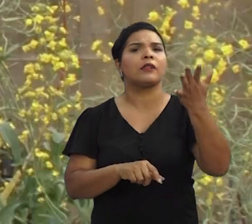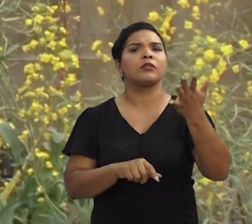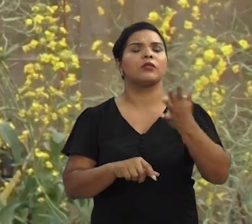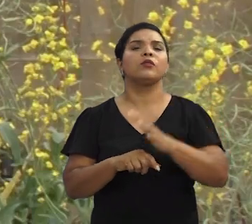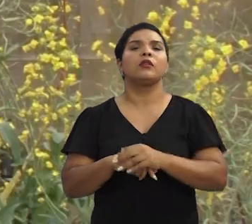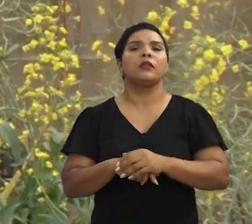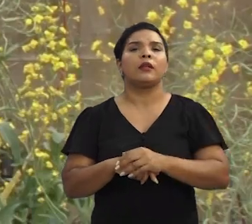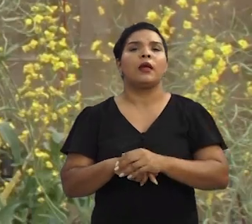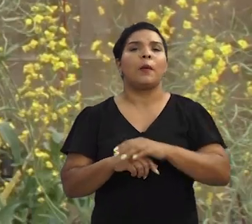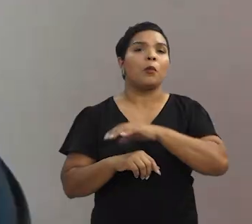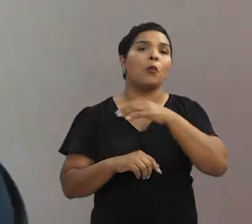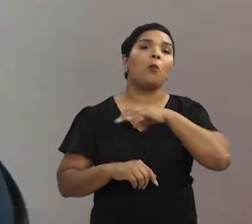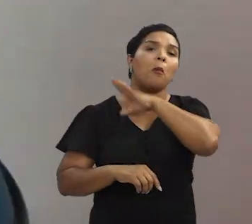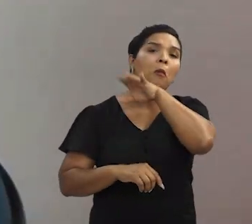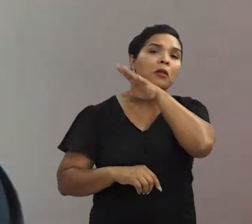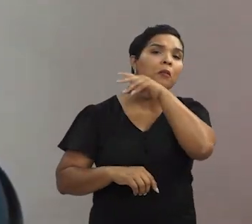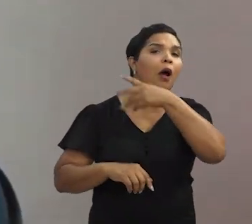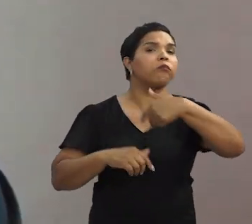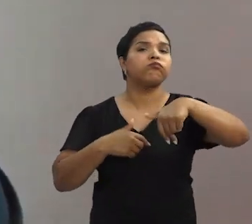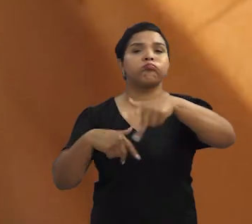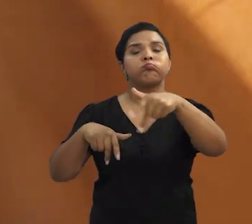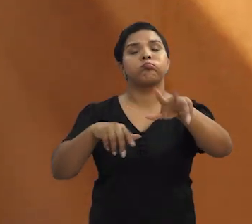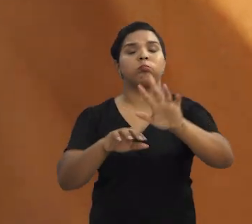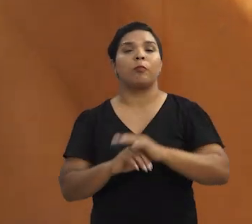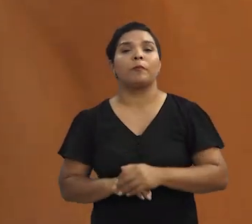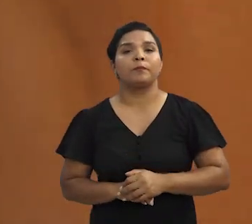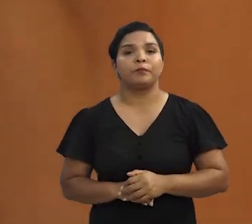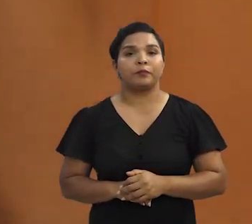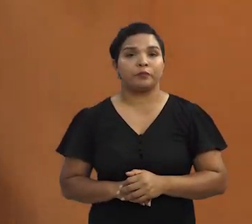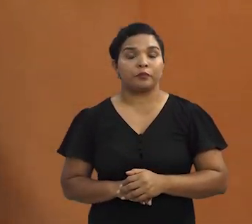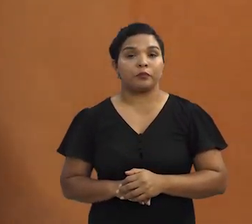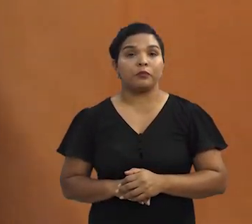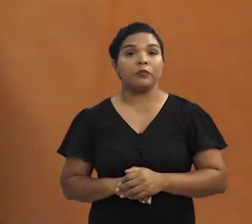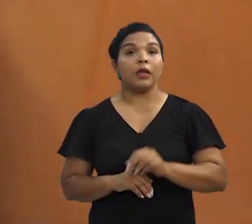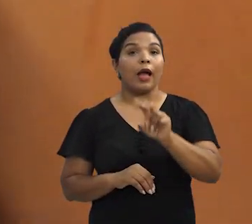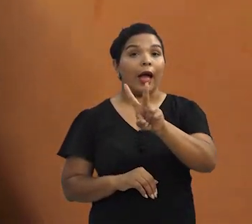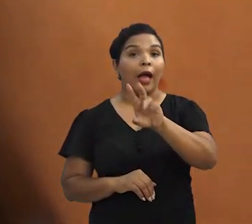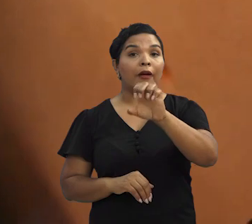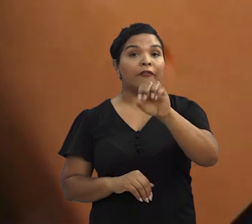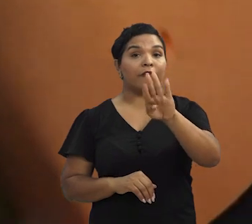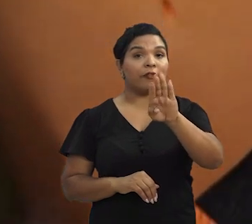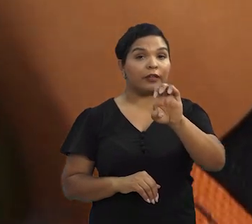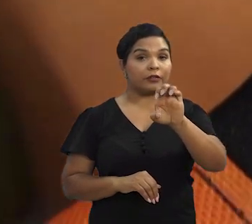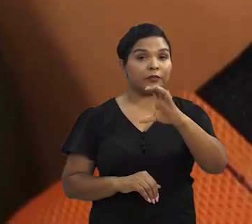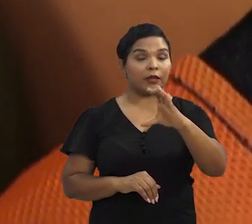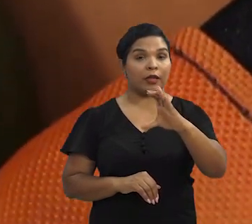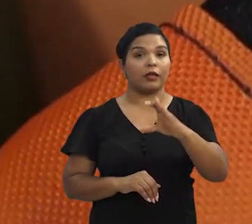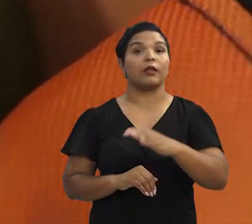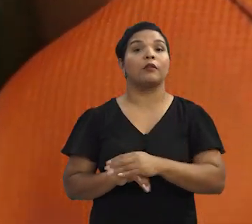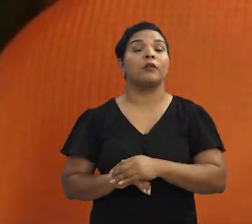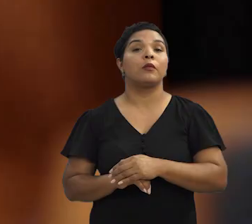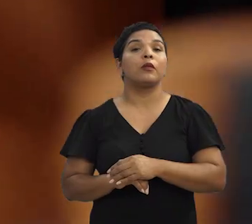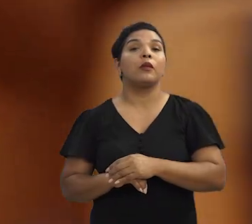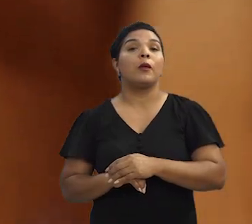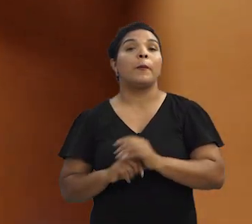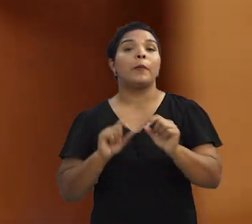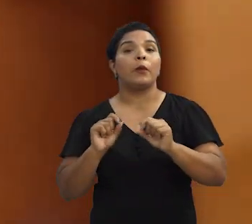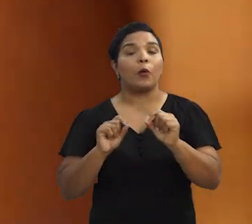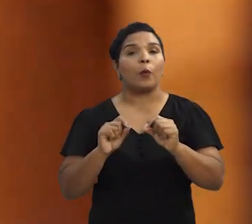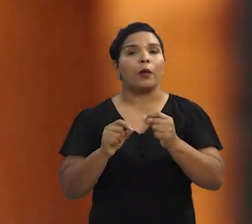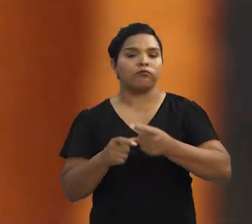locomoção. E é isso que a VetBag faz. Então ela pegou uma estrutura com cilindros,